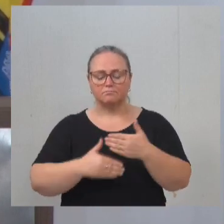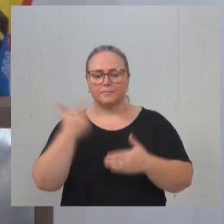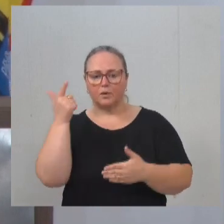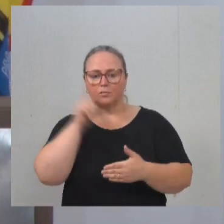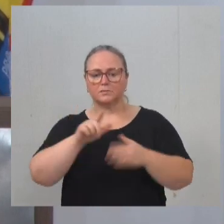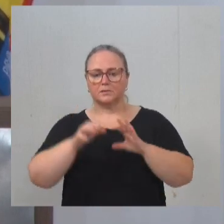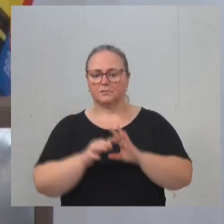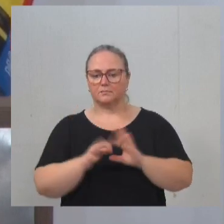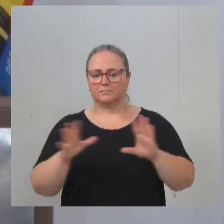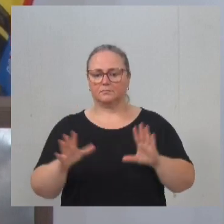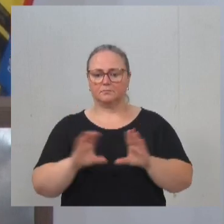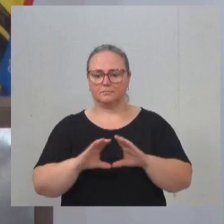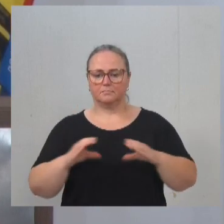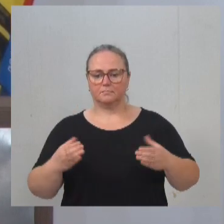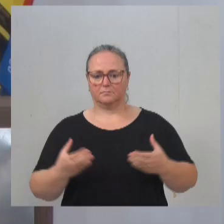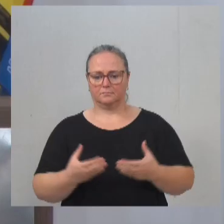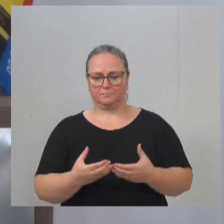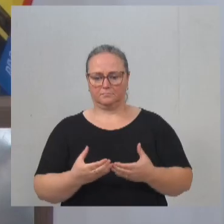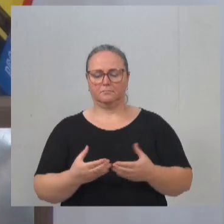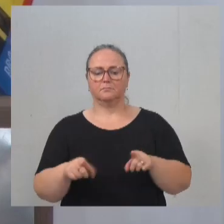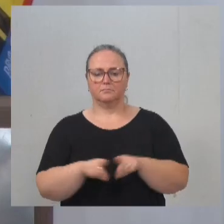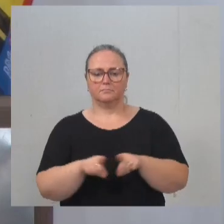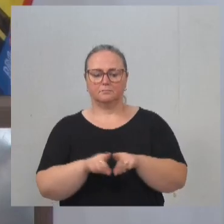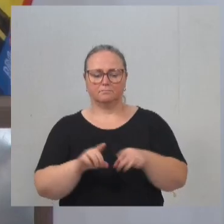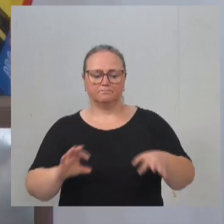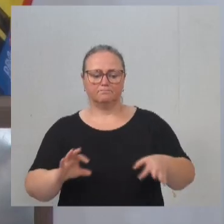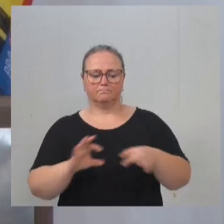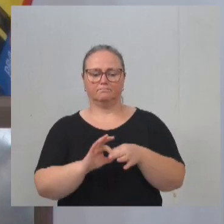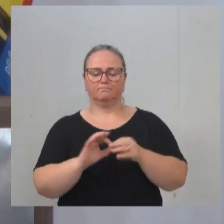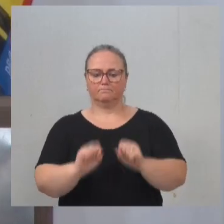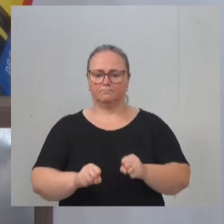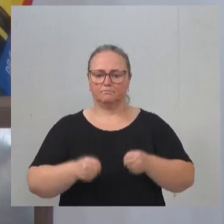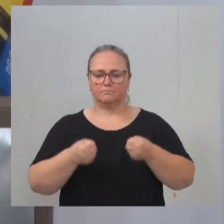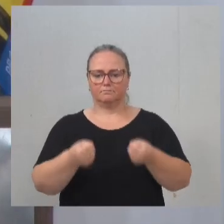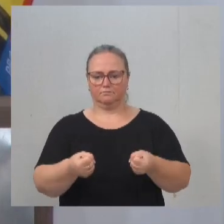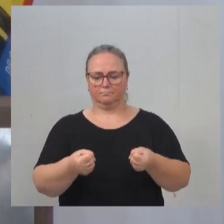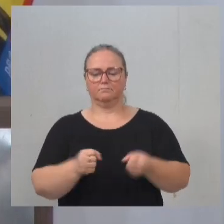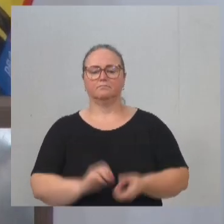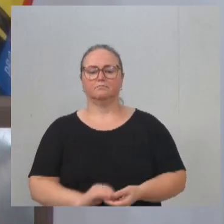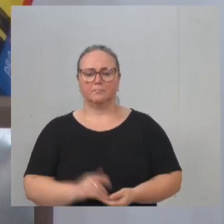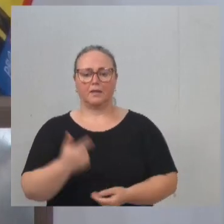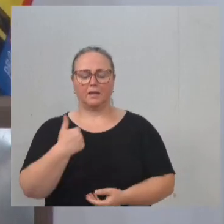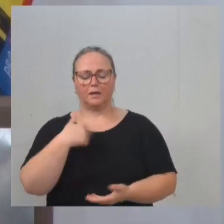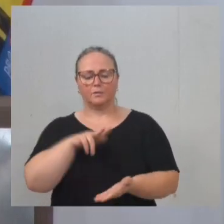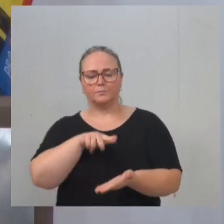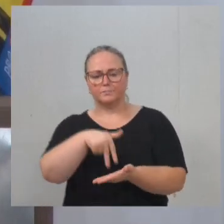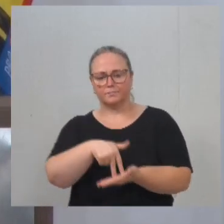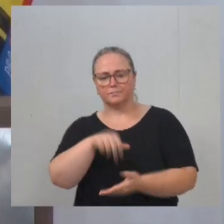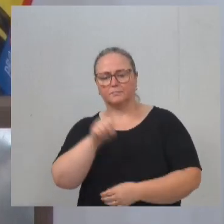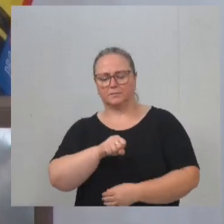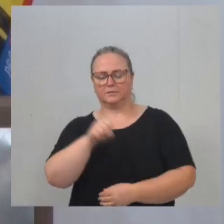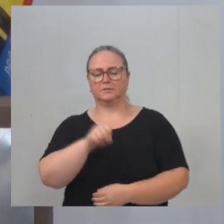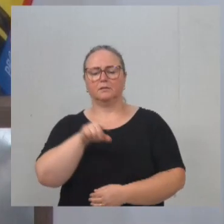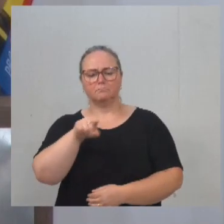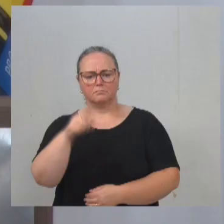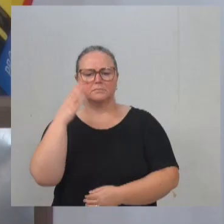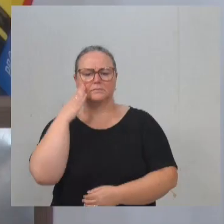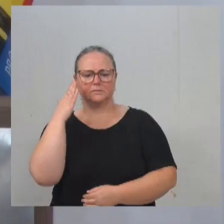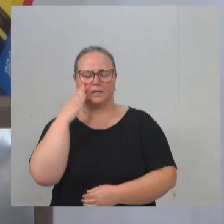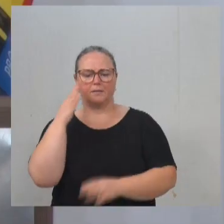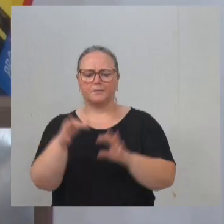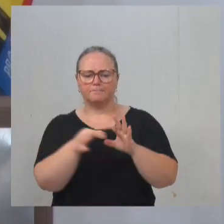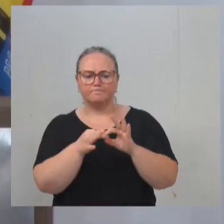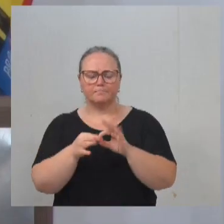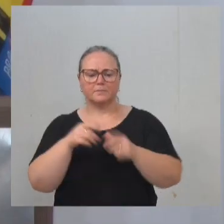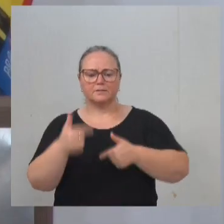disposição da comunidade, unir forças. Esse sempre foi, vereador Adriano, o meu posicionamento, o senhor sabe disso, da gente unir, a gente